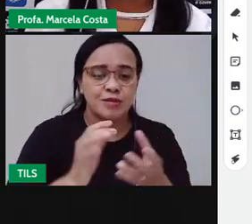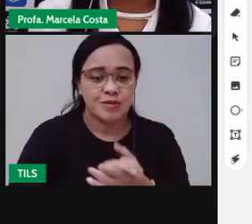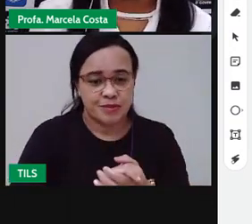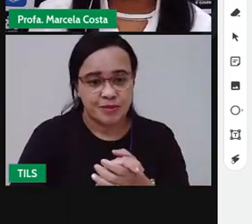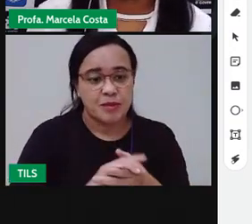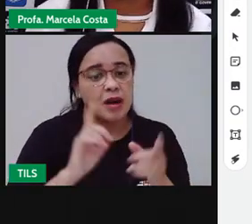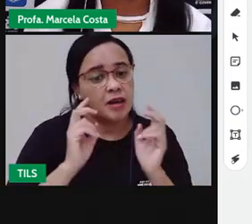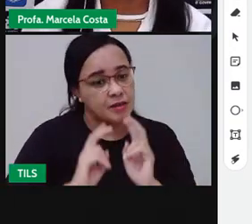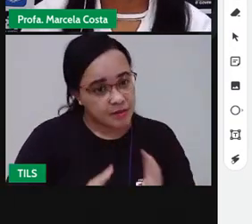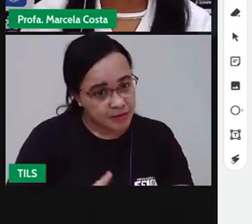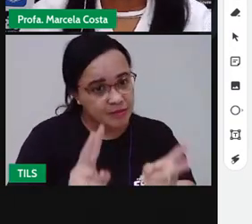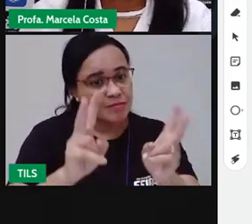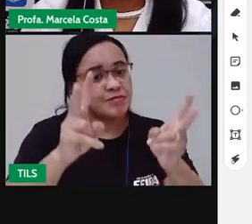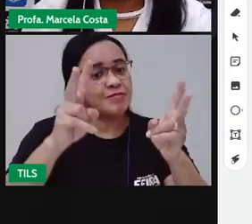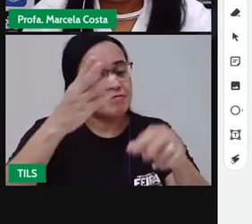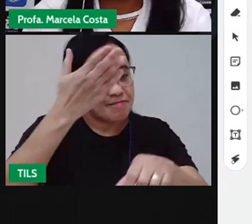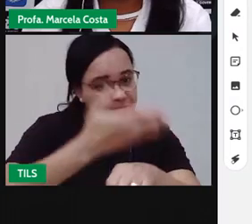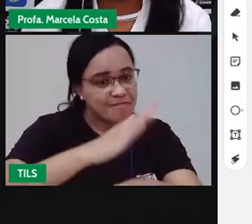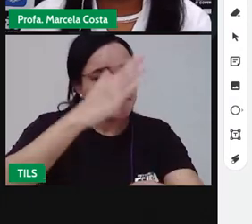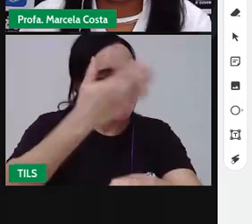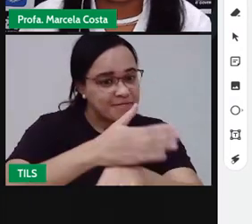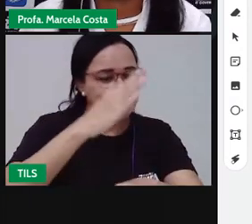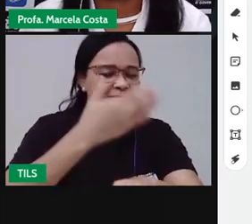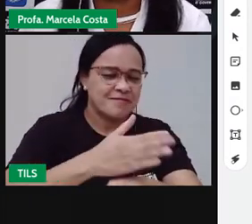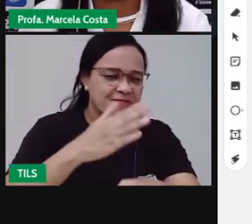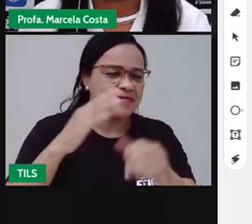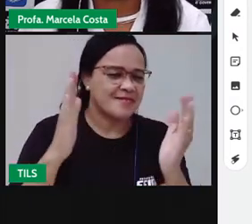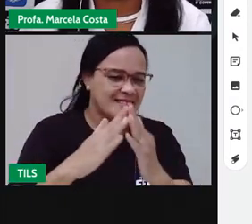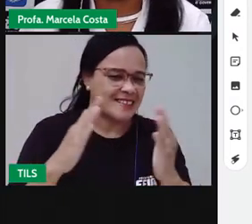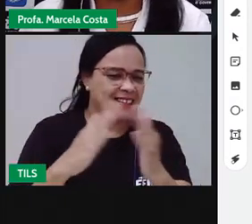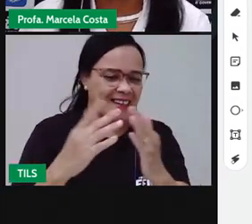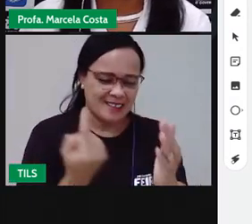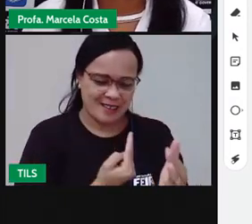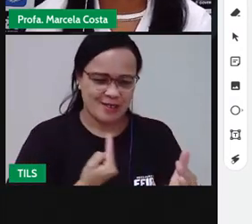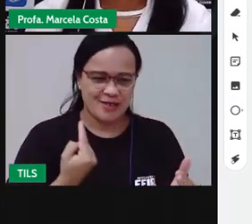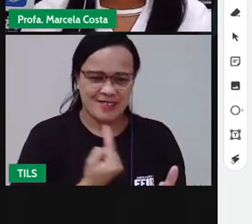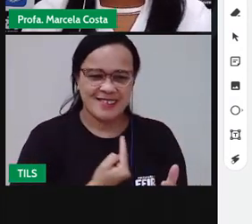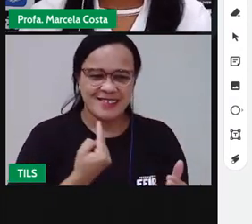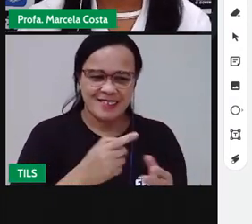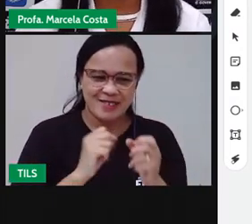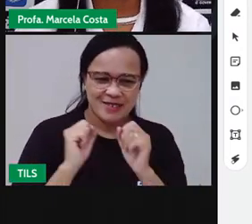você continue praticando aí na sua casa, sozinho. Tá bom?